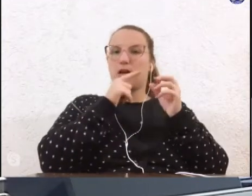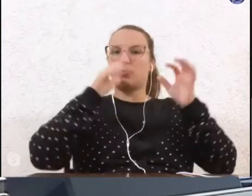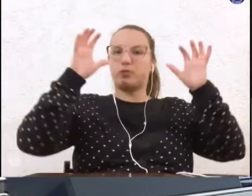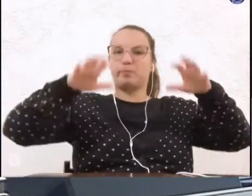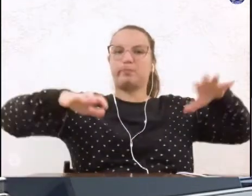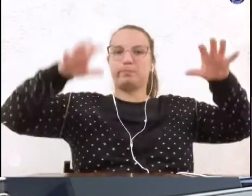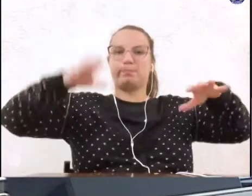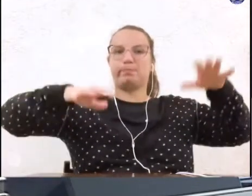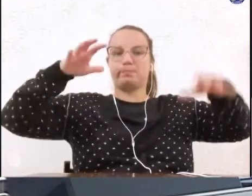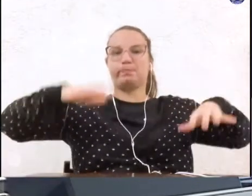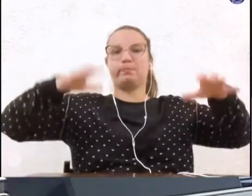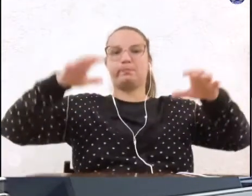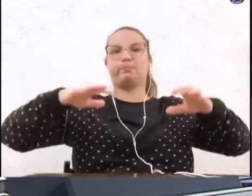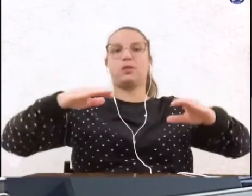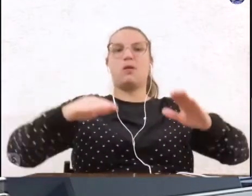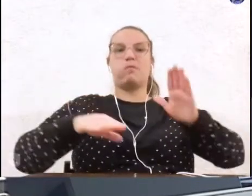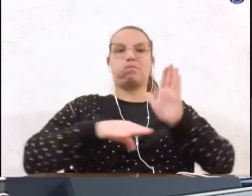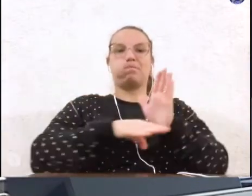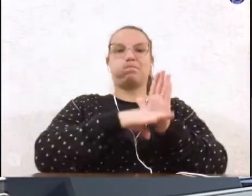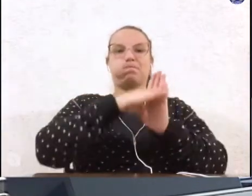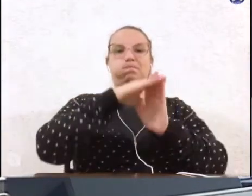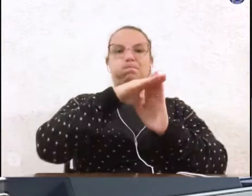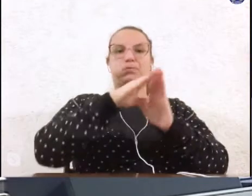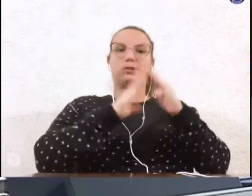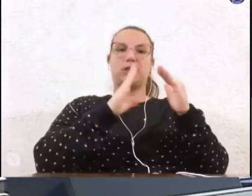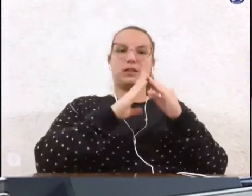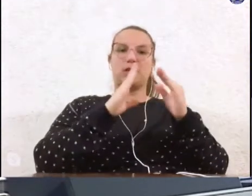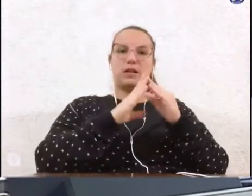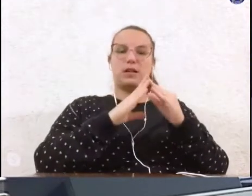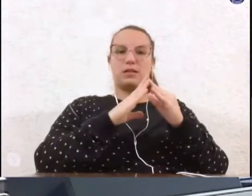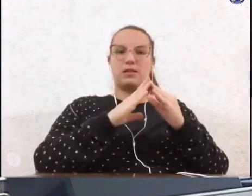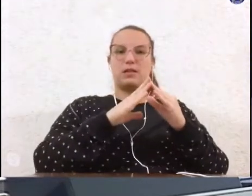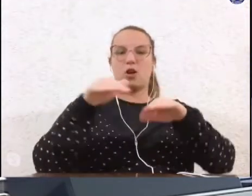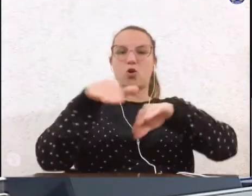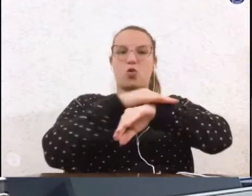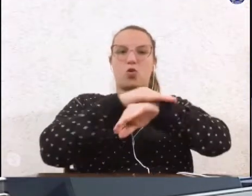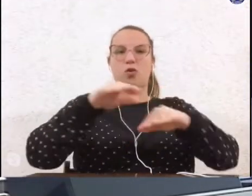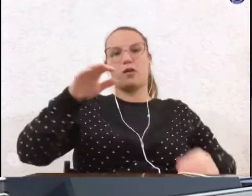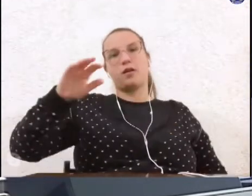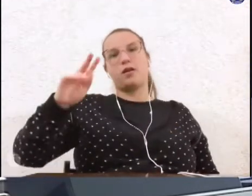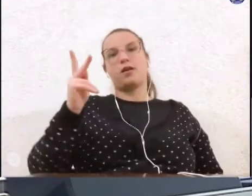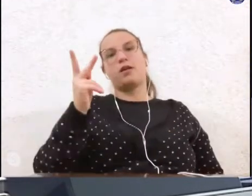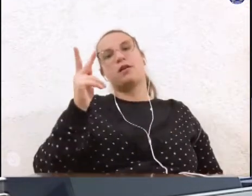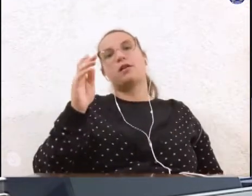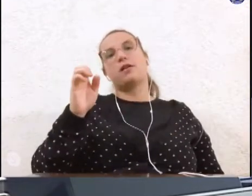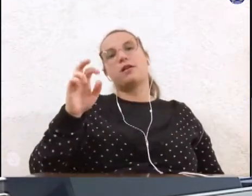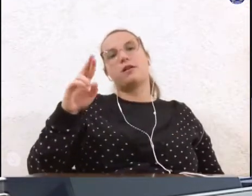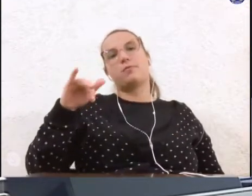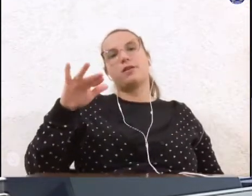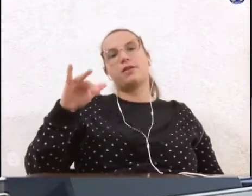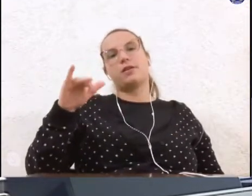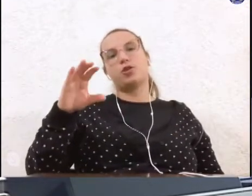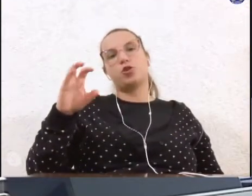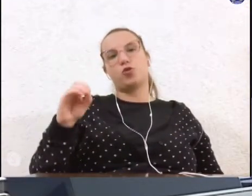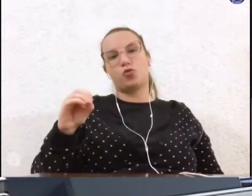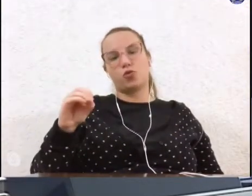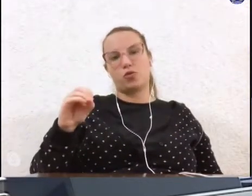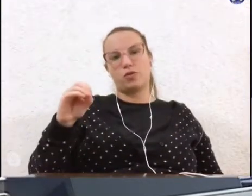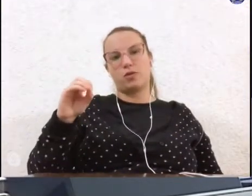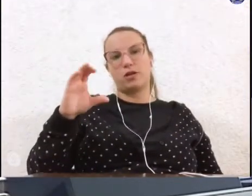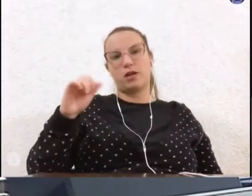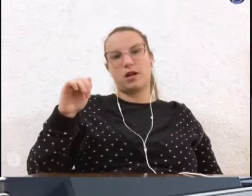invadem casas no trecho da rua Hermínio Marco Calônigo, mais precisamente